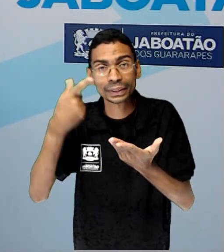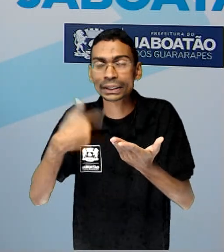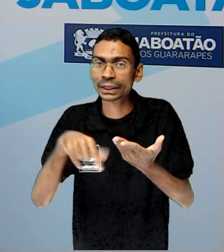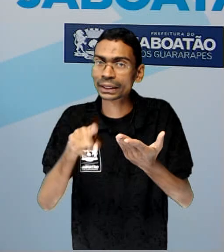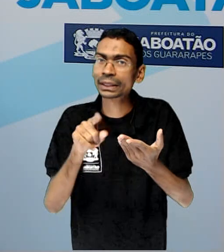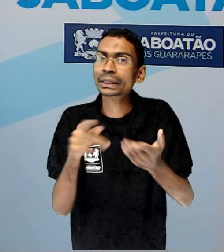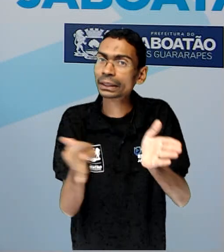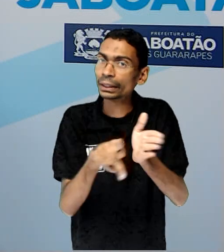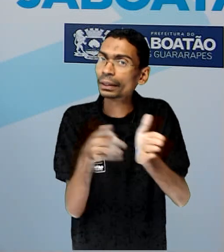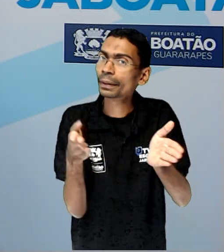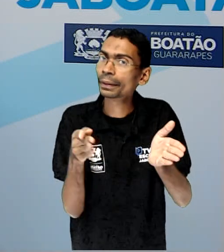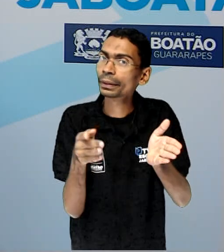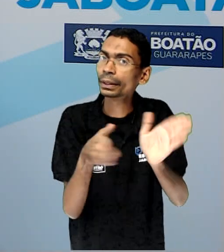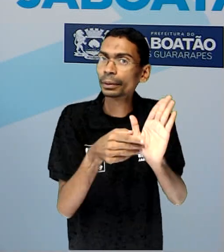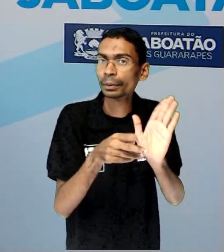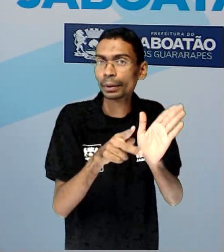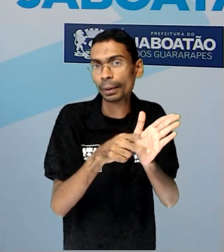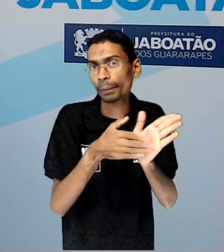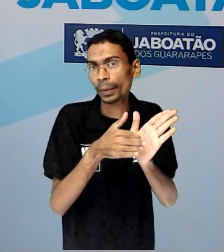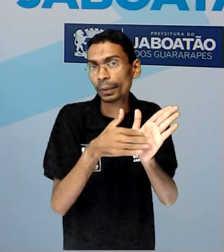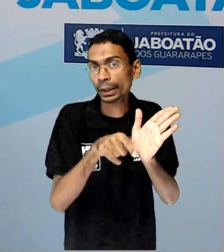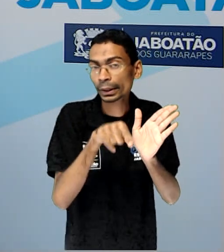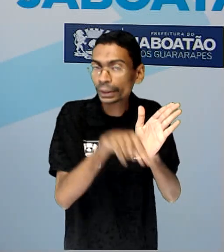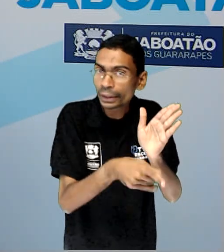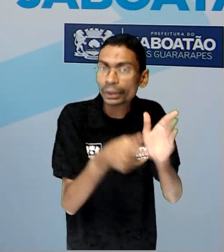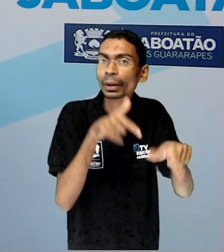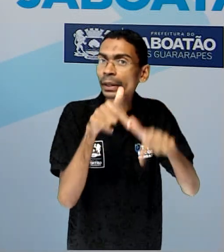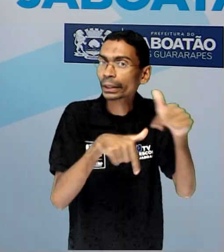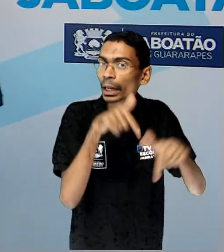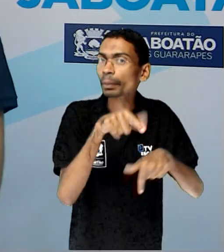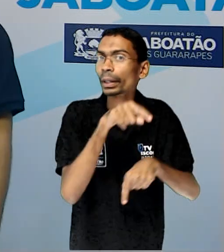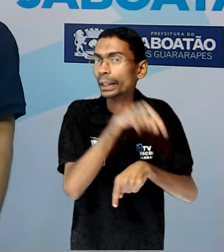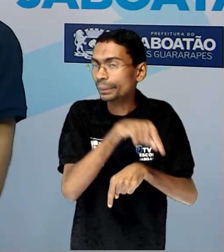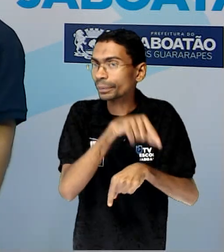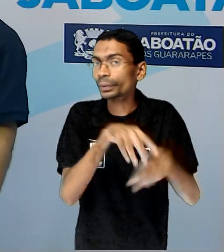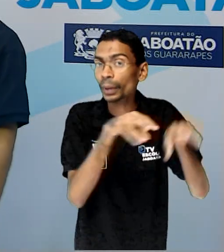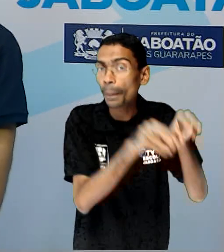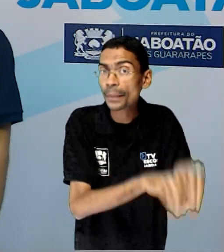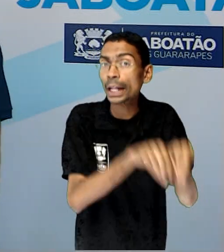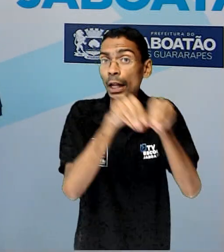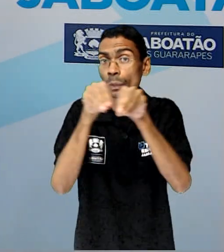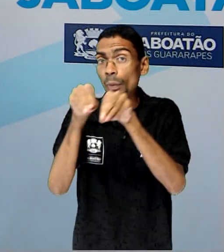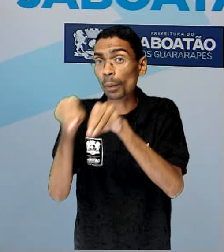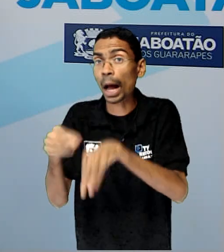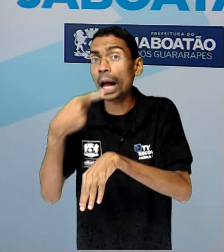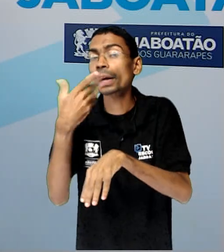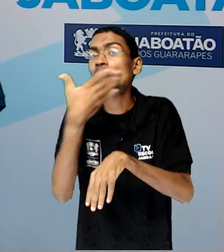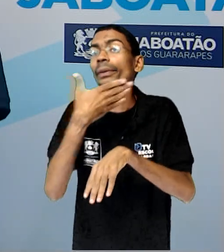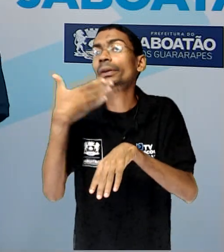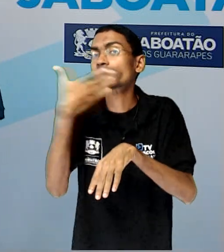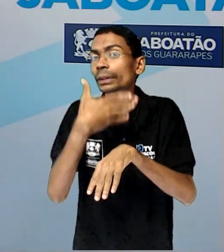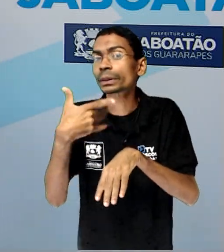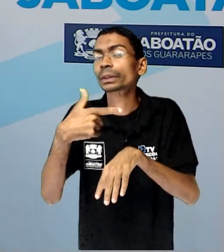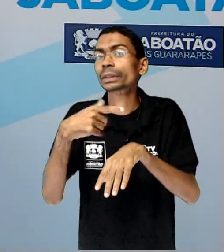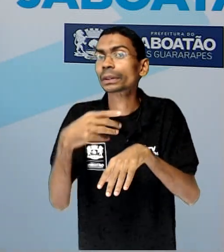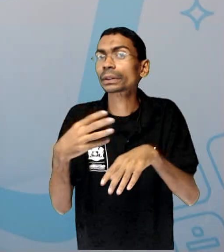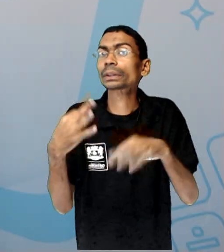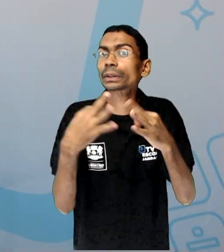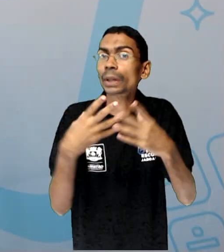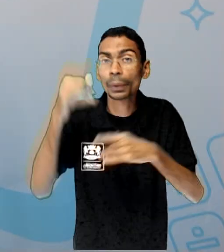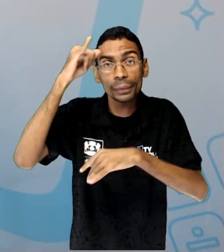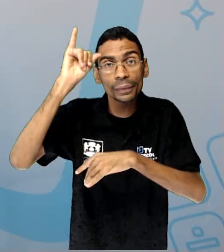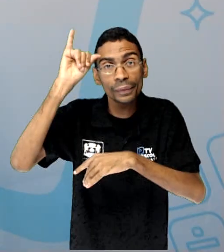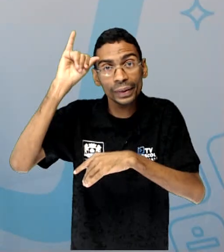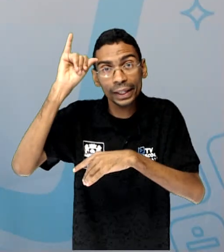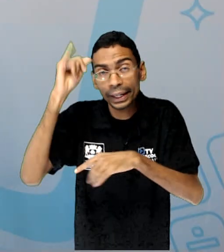papel, né? Esse trabalho. E aí, o que é acontecia? Esse, tudo isso, esse gado também, né?